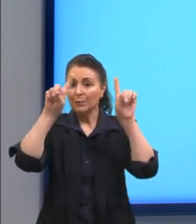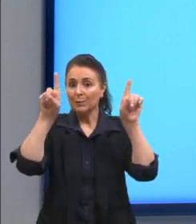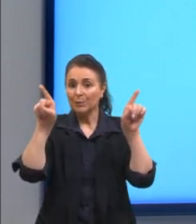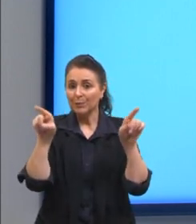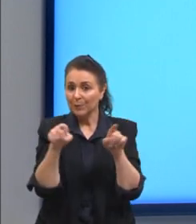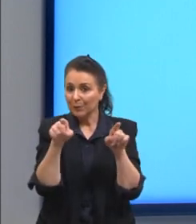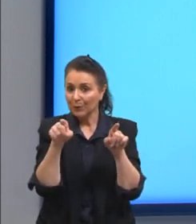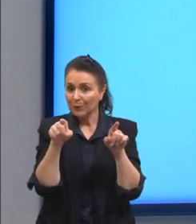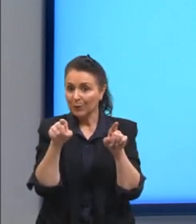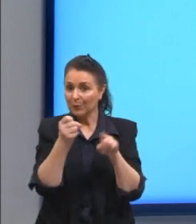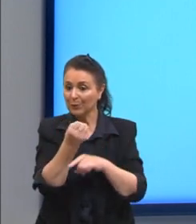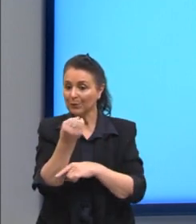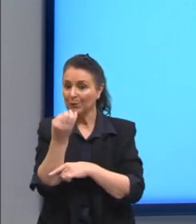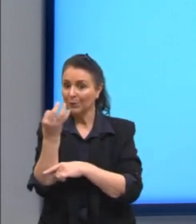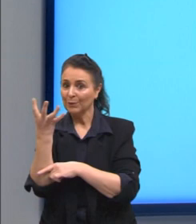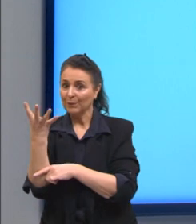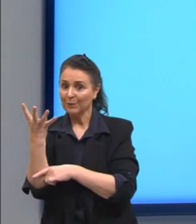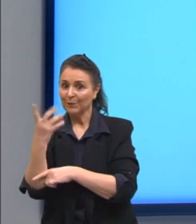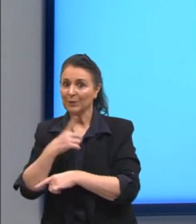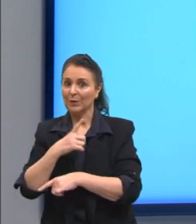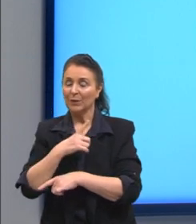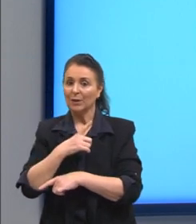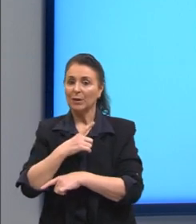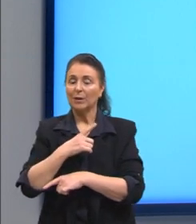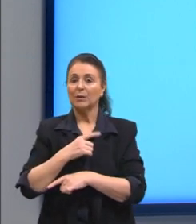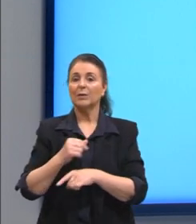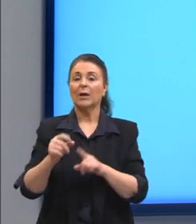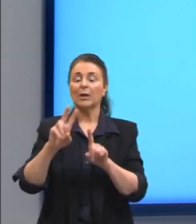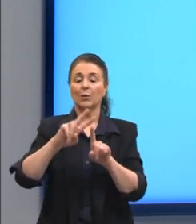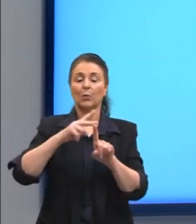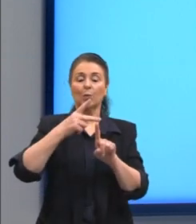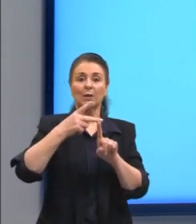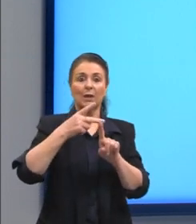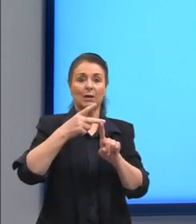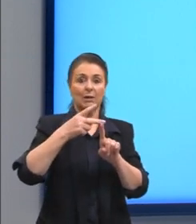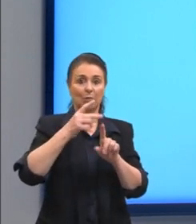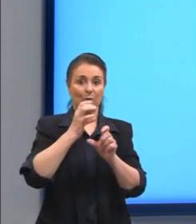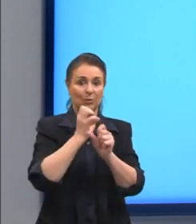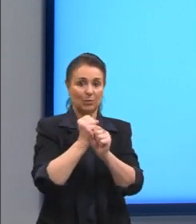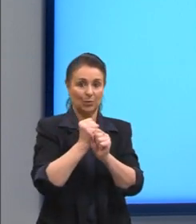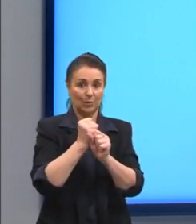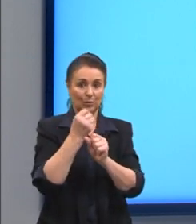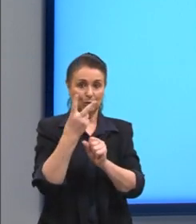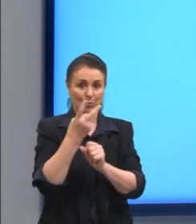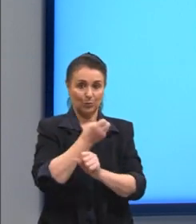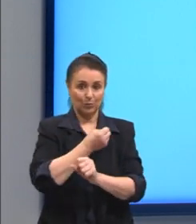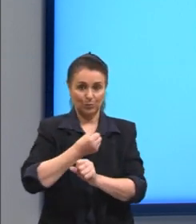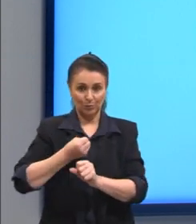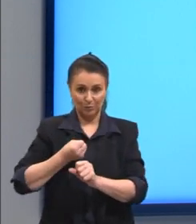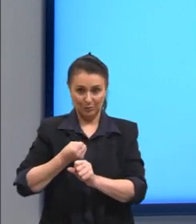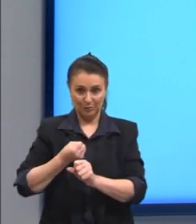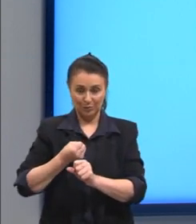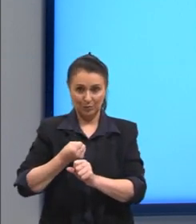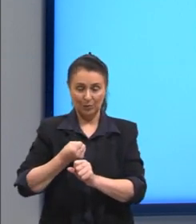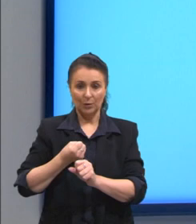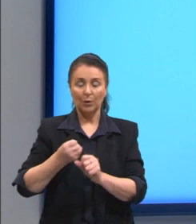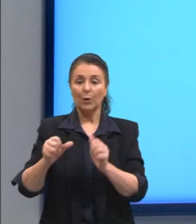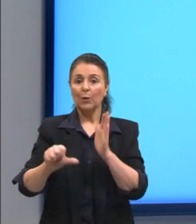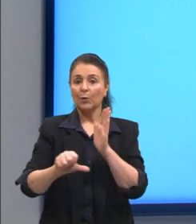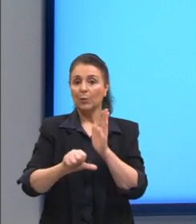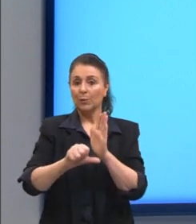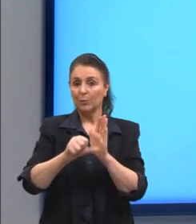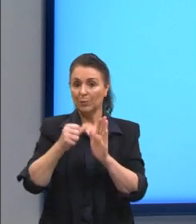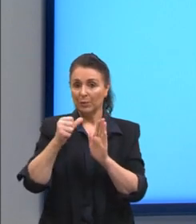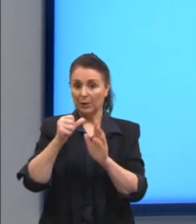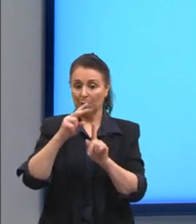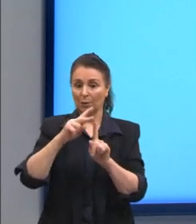Basicamente, nós temos que o quadrado da soma de dois termos é dado por o primeiro termo